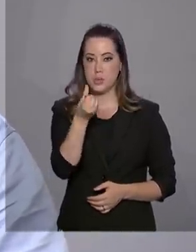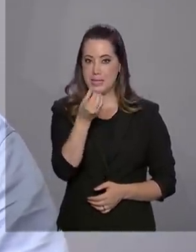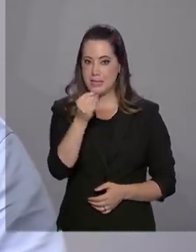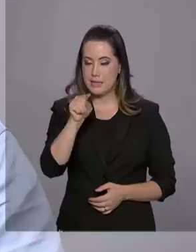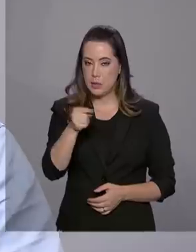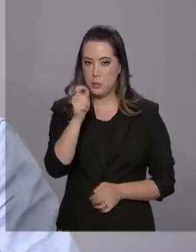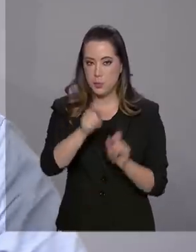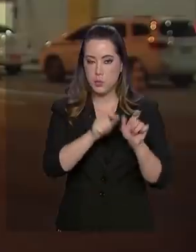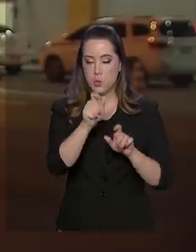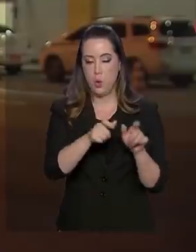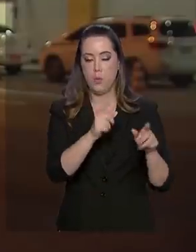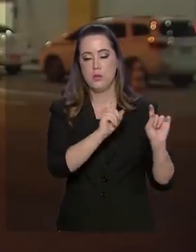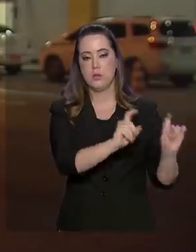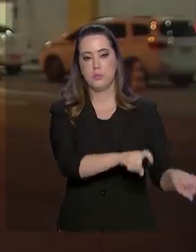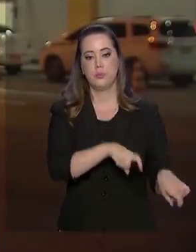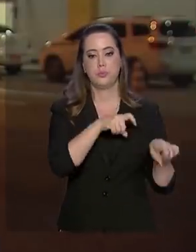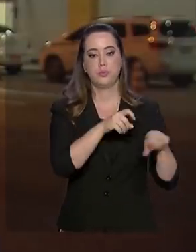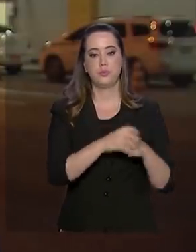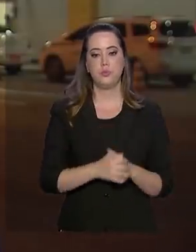pescadores.